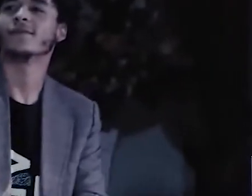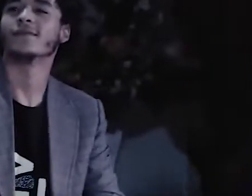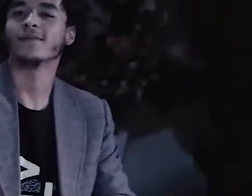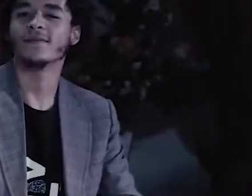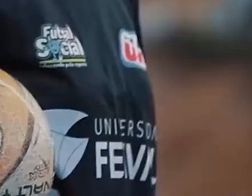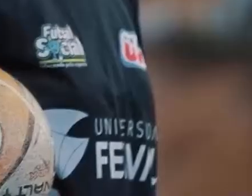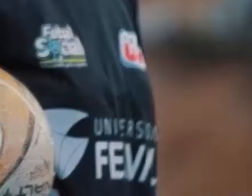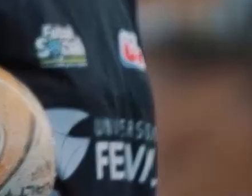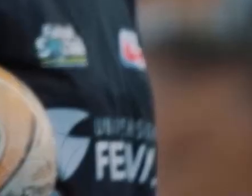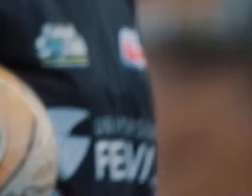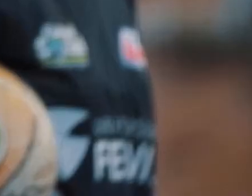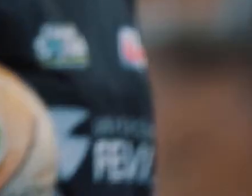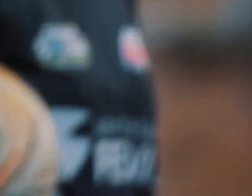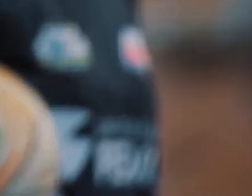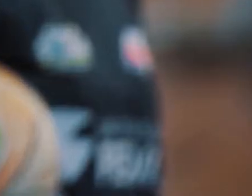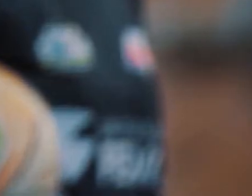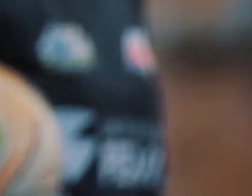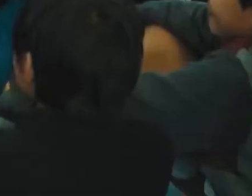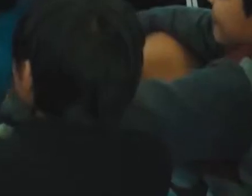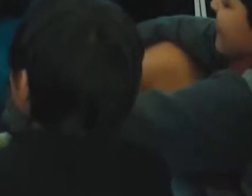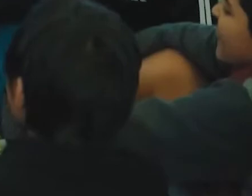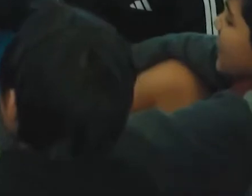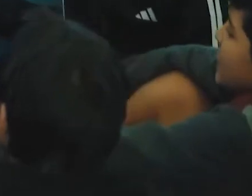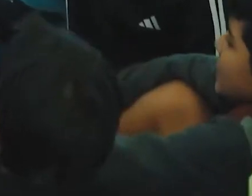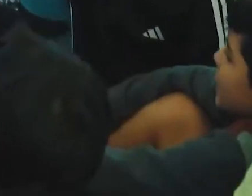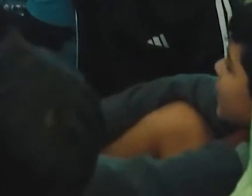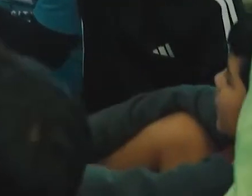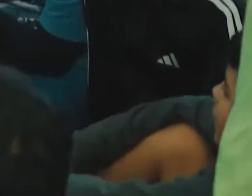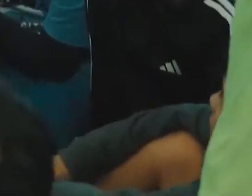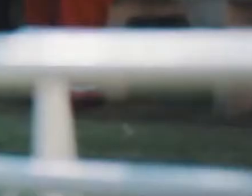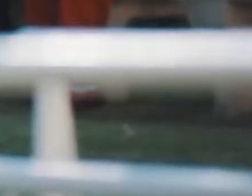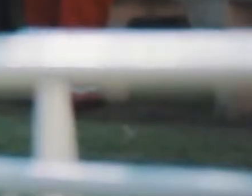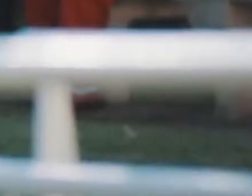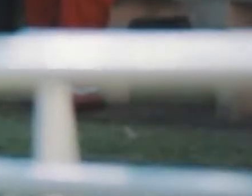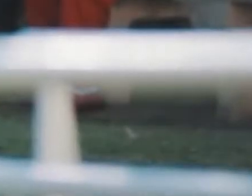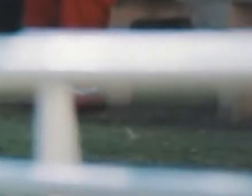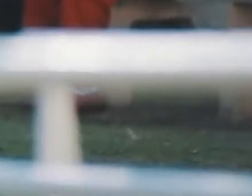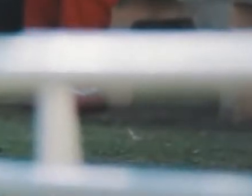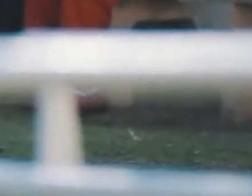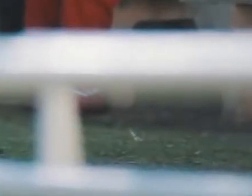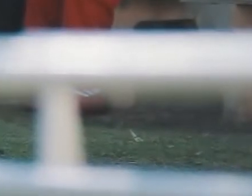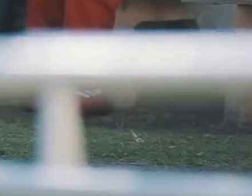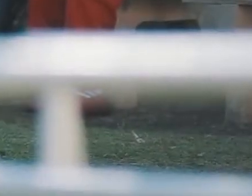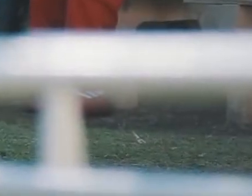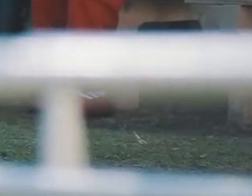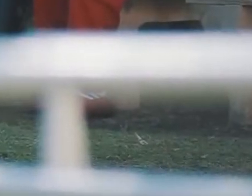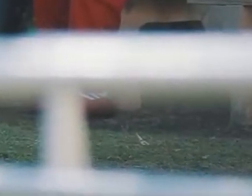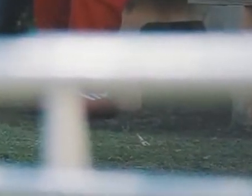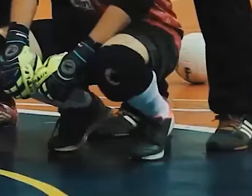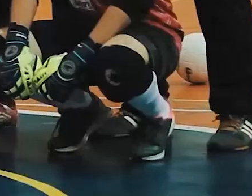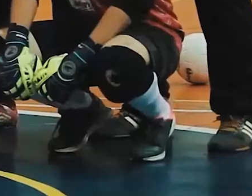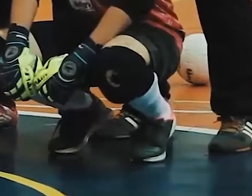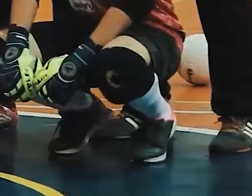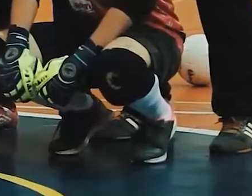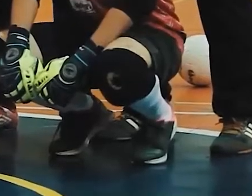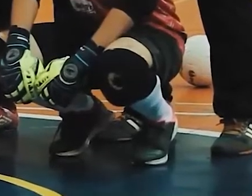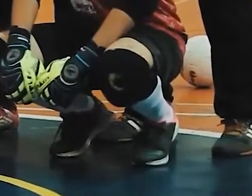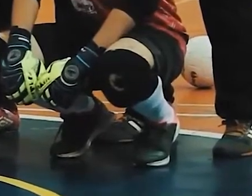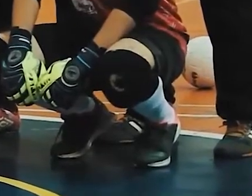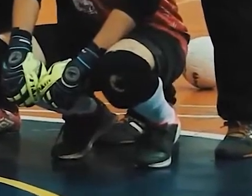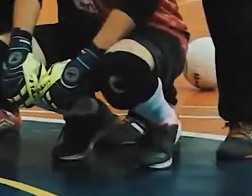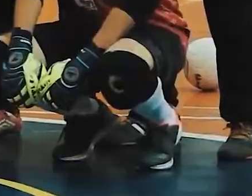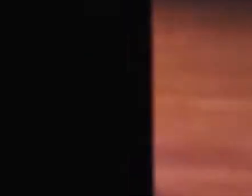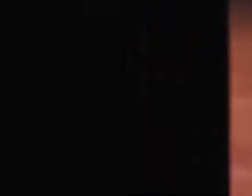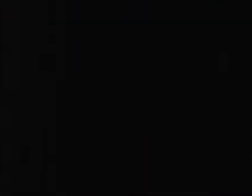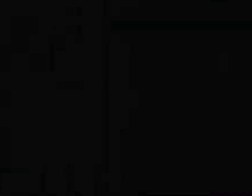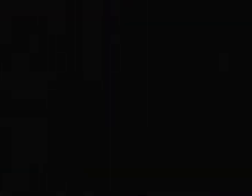programa Sulgas de Patrocínios. Uma iniciativa que traz mais inclusão para milhares de